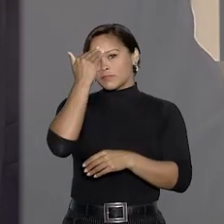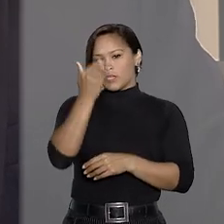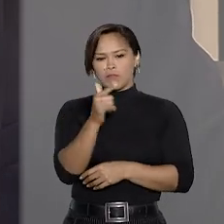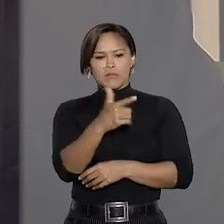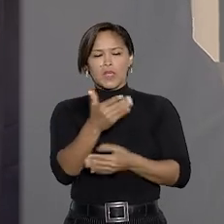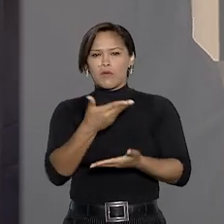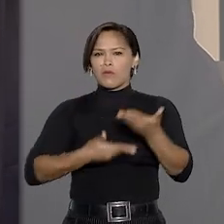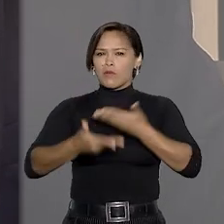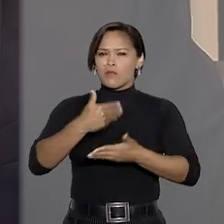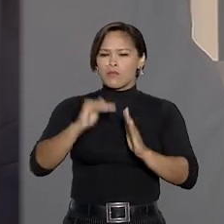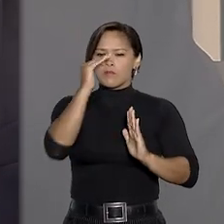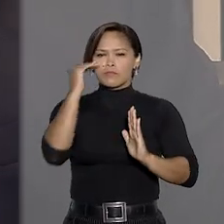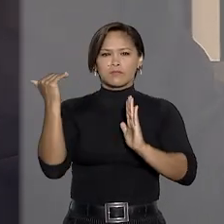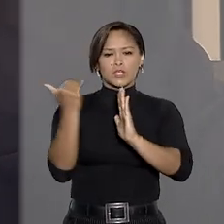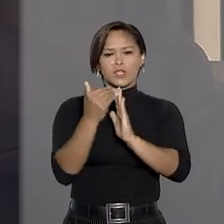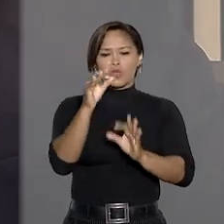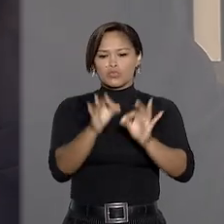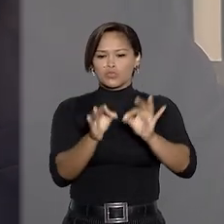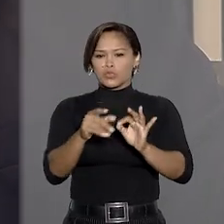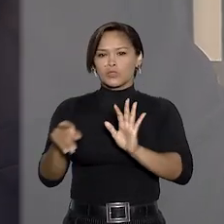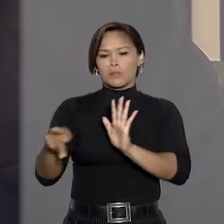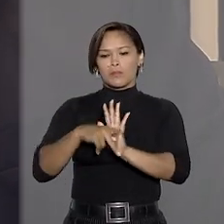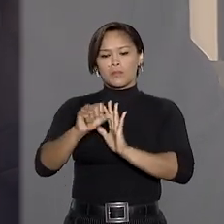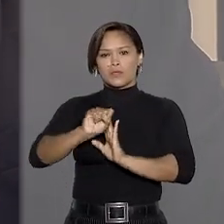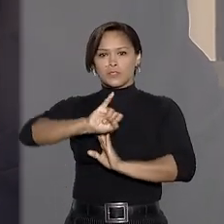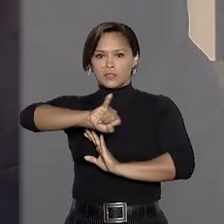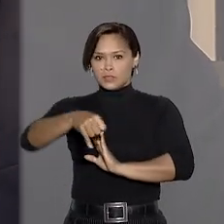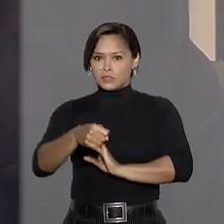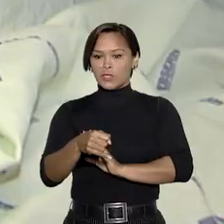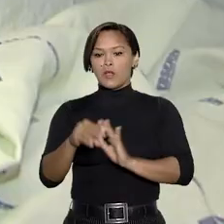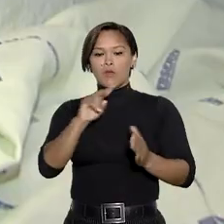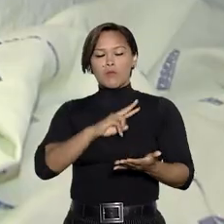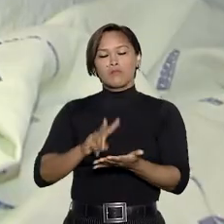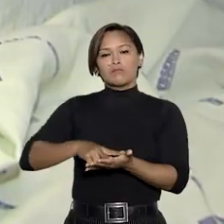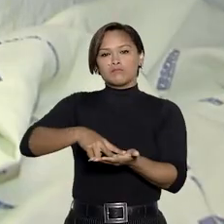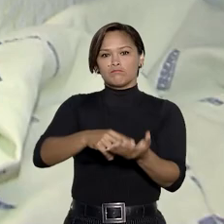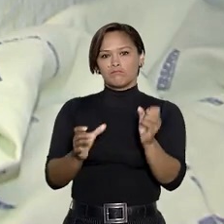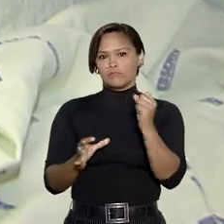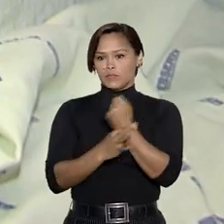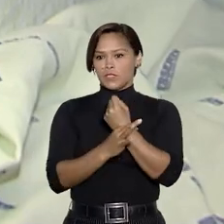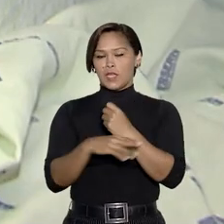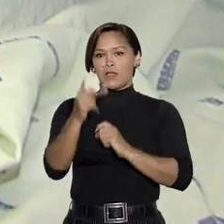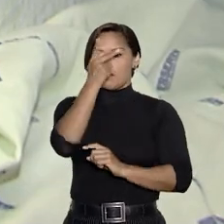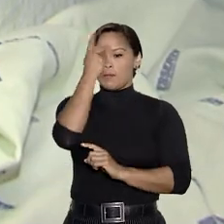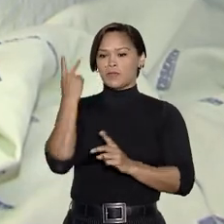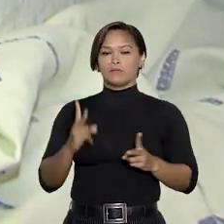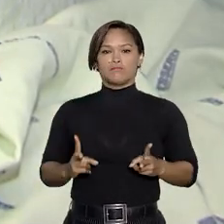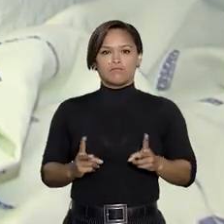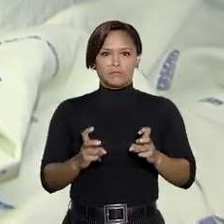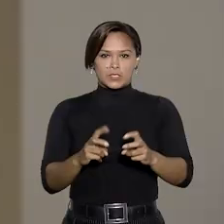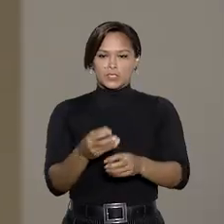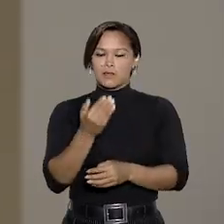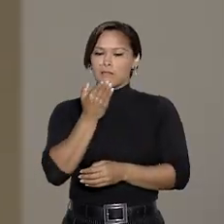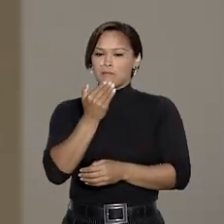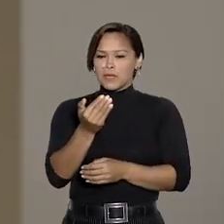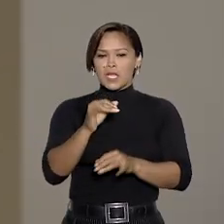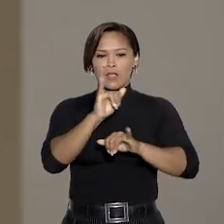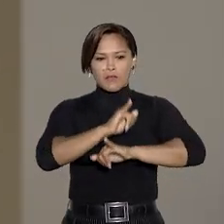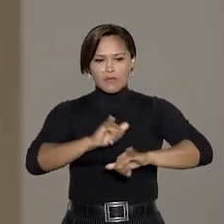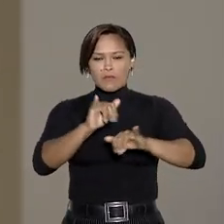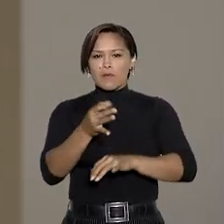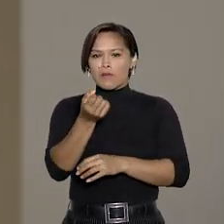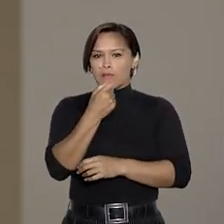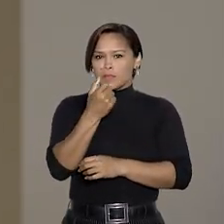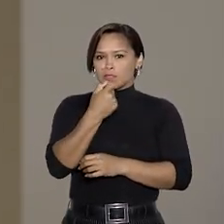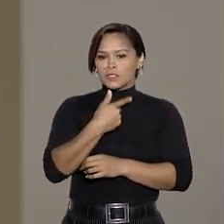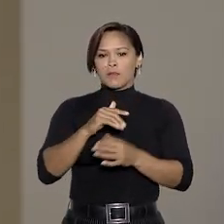que, por não envolver autoridade sob jurisdição do STJ, o mandado de segurança em que a paciente com câncer pede que seja fornecido